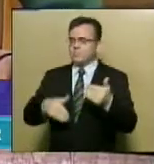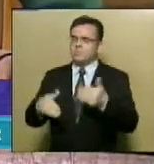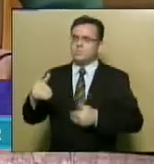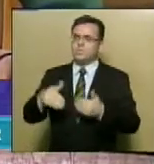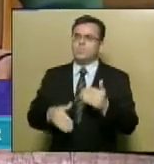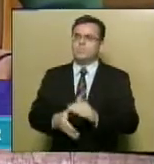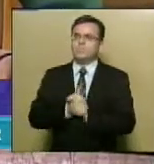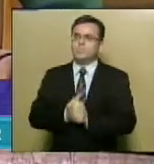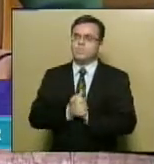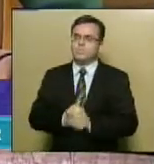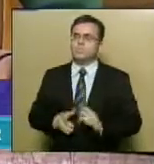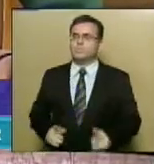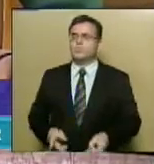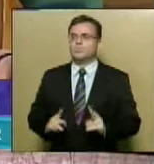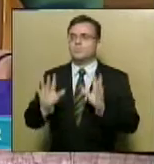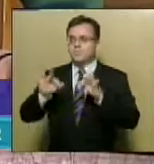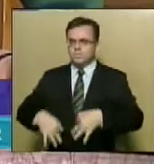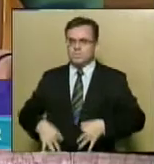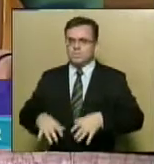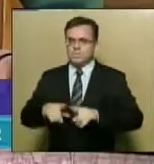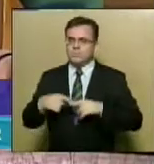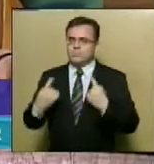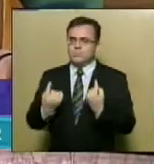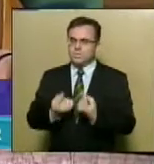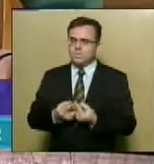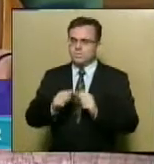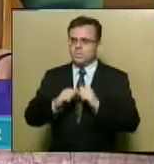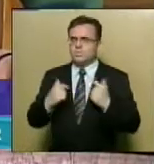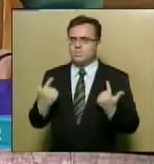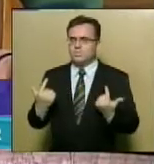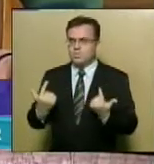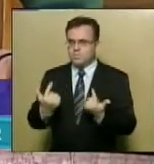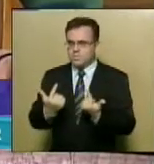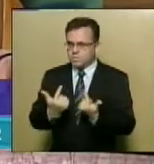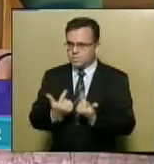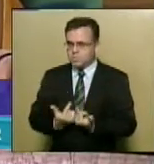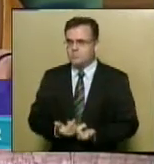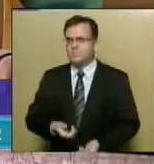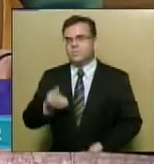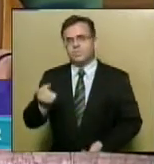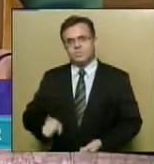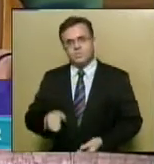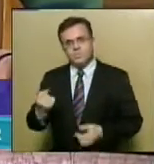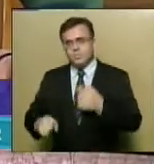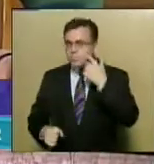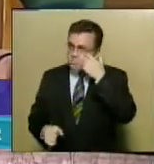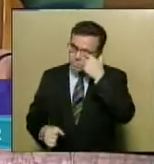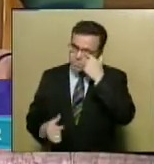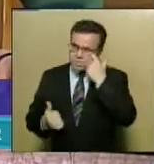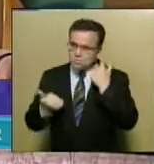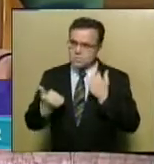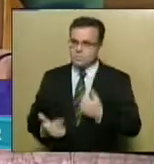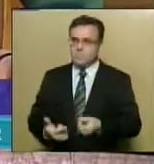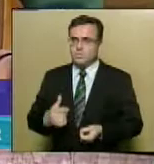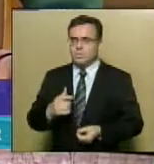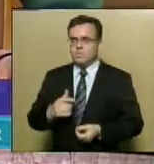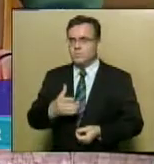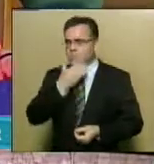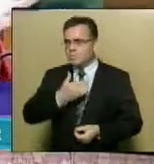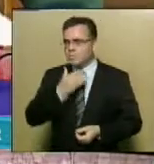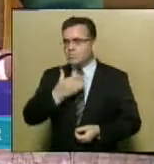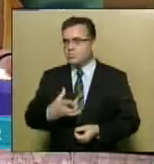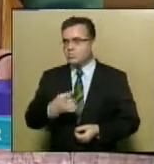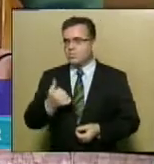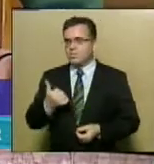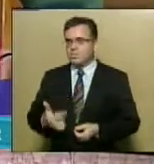homenagem e, em seguida, encerrou a sessão. Sala das Sessões da Assembleia Legislativa do Estado de Sergipe, em 12 dezembro de 2012.